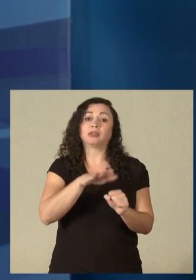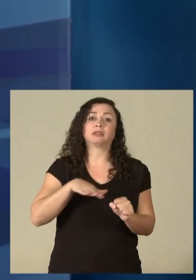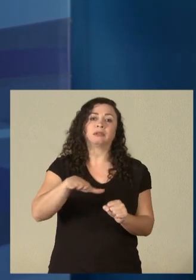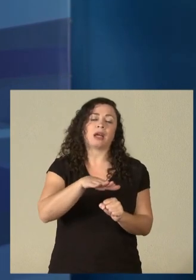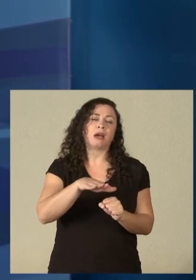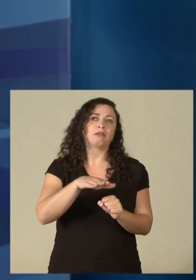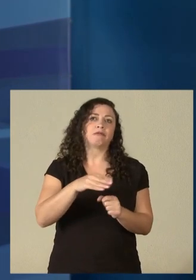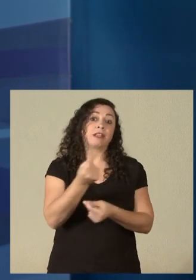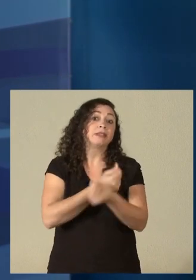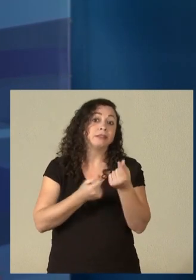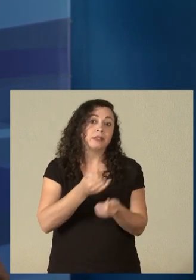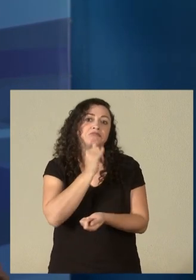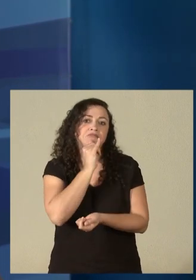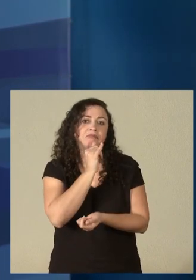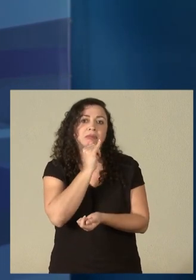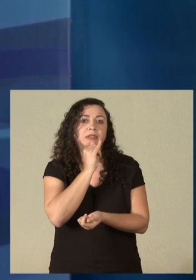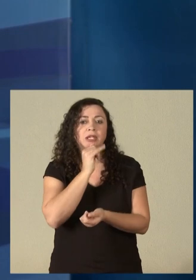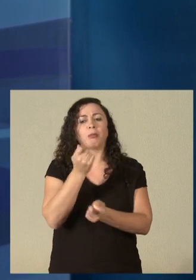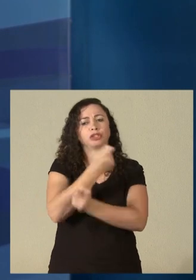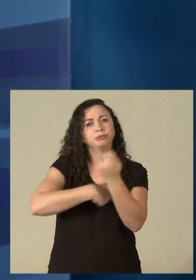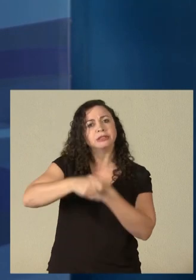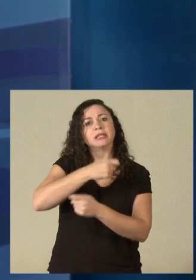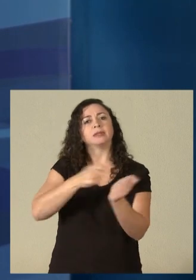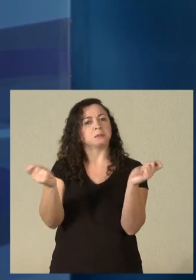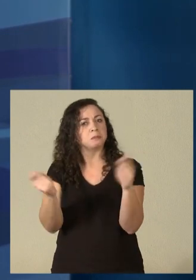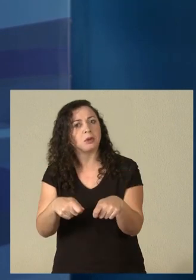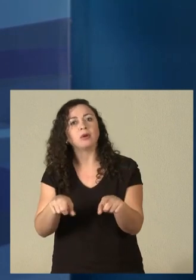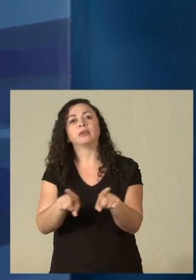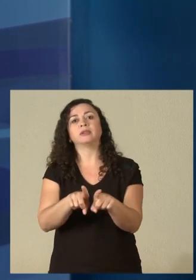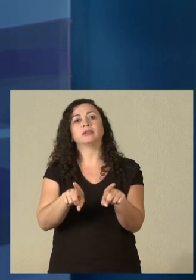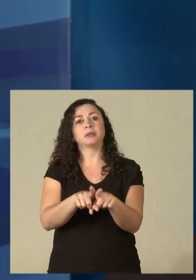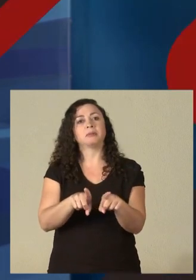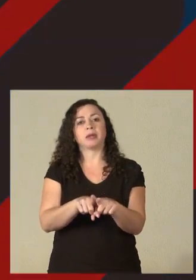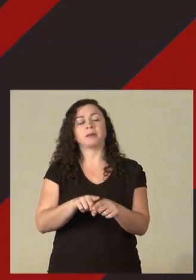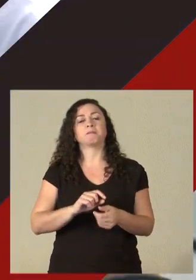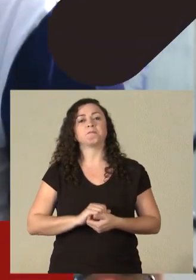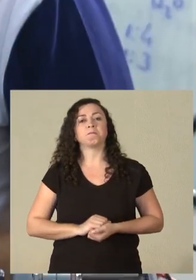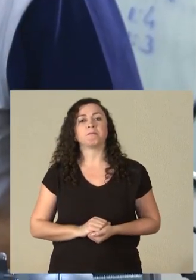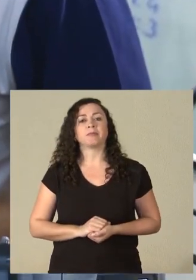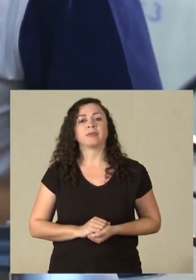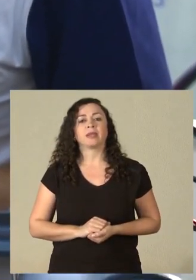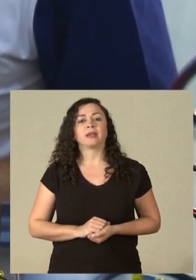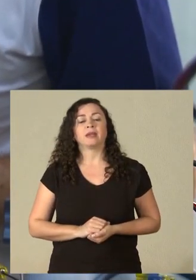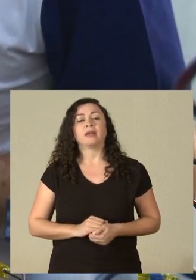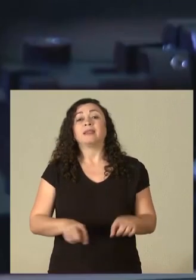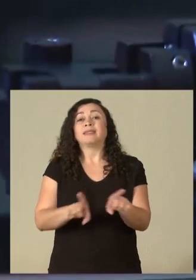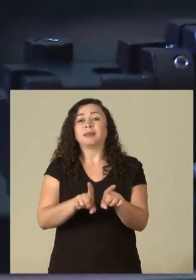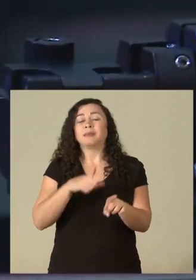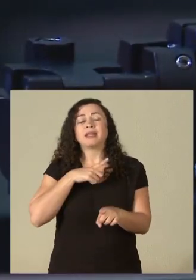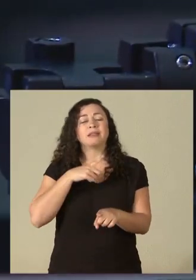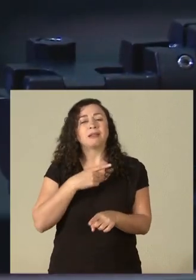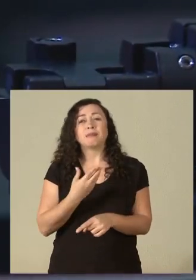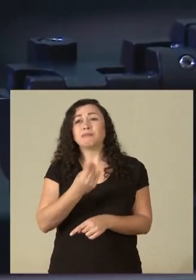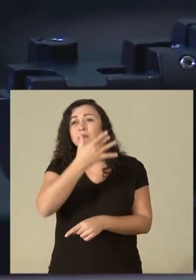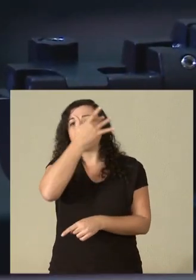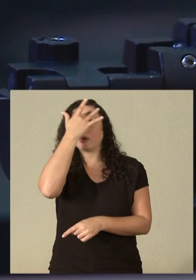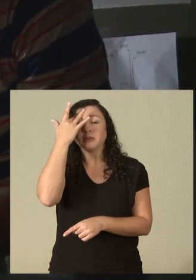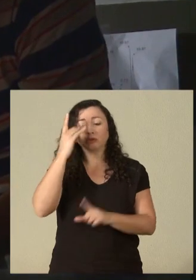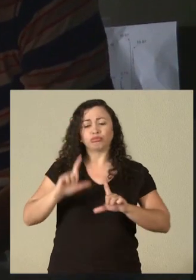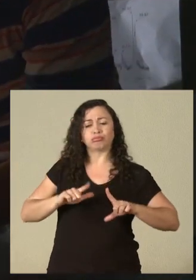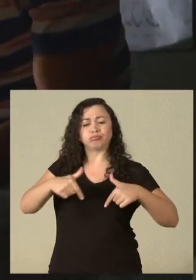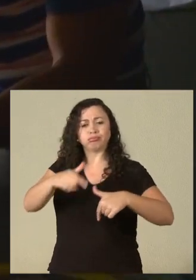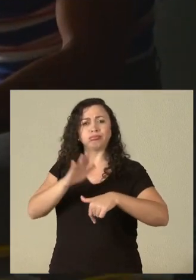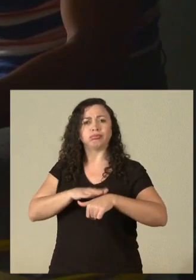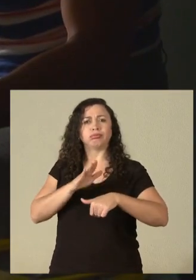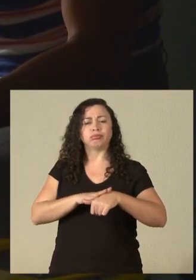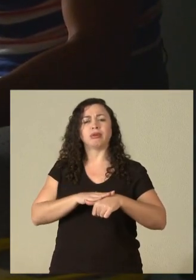mercado financeiro, por exemplo, parte de administração, que seria talvez as coisas mais óbvias. Existem muitos empreendedores. Outro dia eu estava lendo,